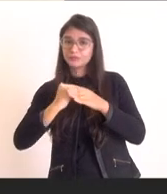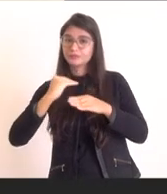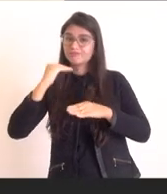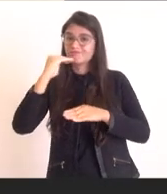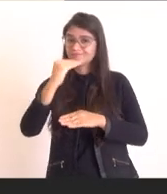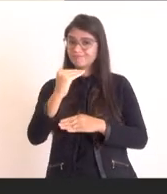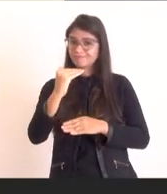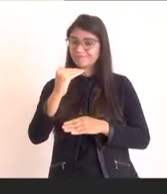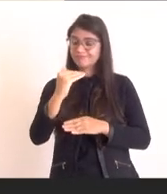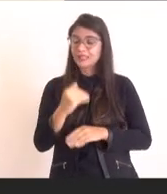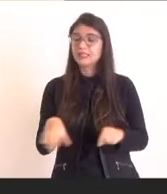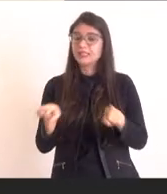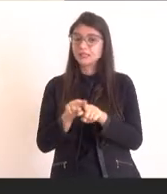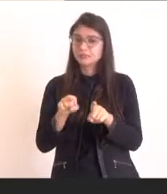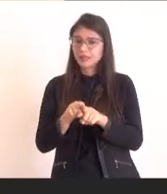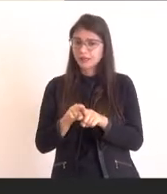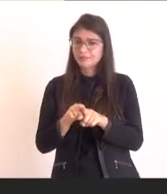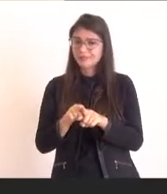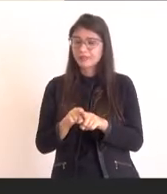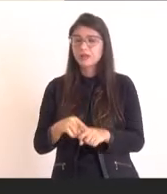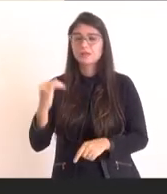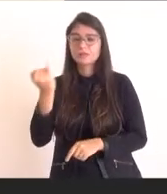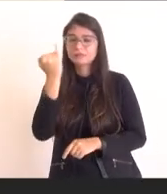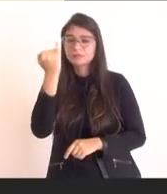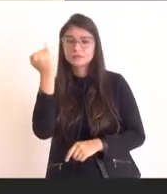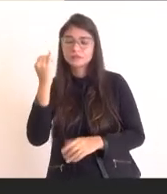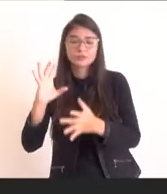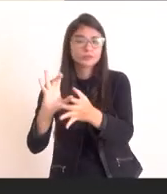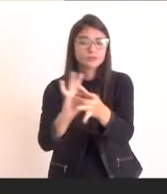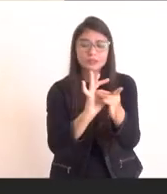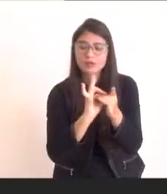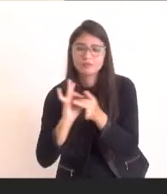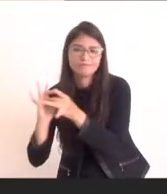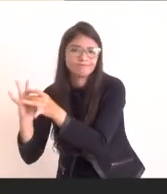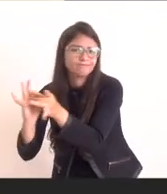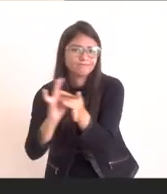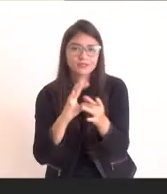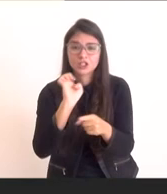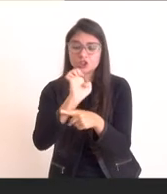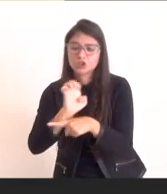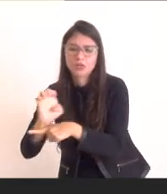na questão dessa integração que você está buscando dentro do estado.